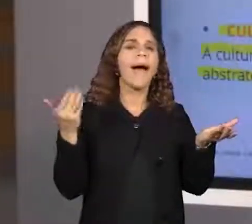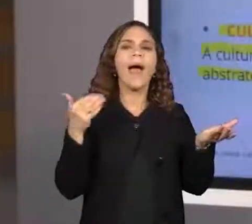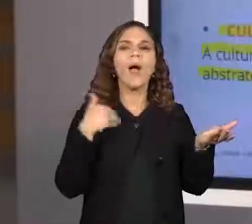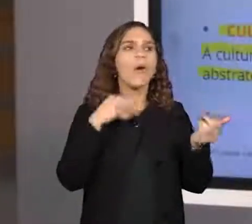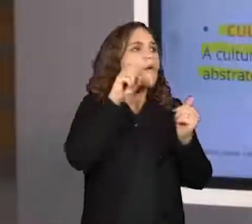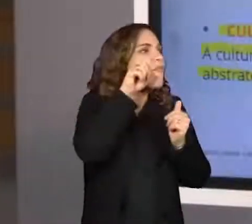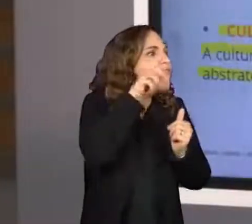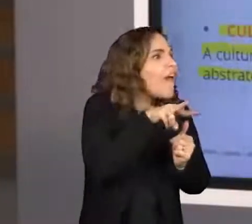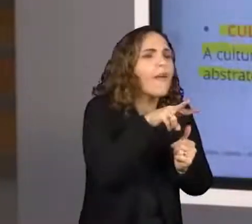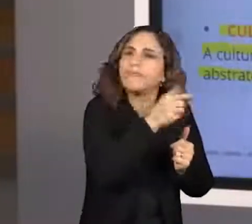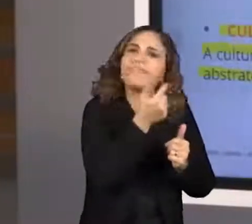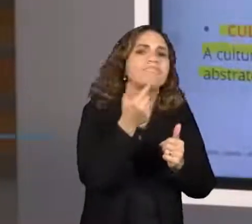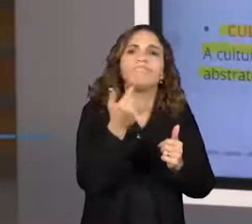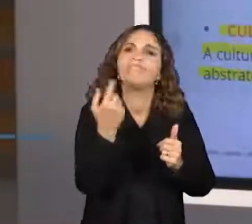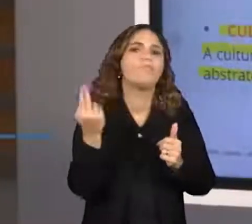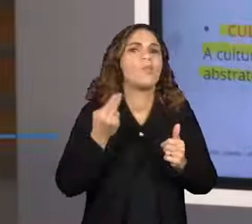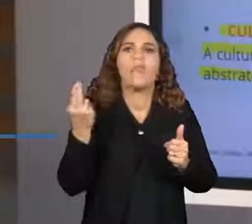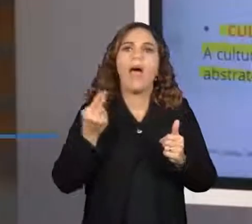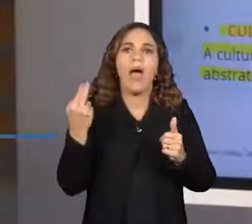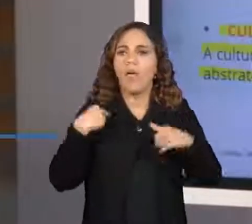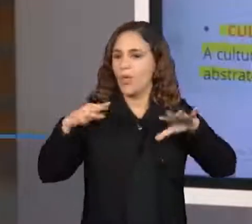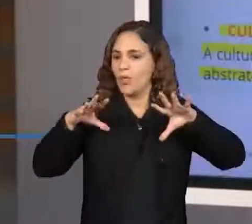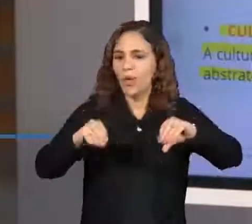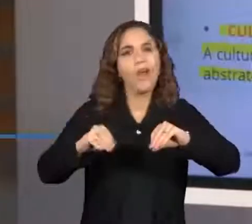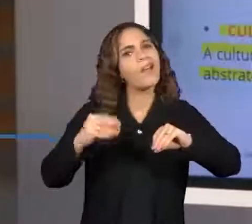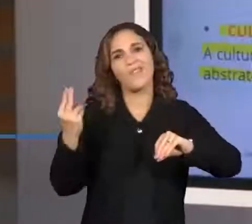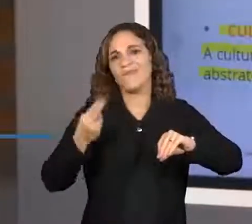abstrato. Algo que eu não consigo tocar.